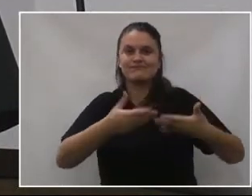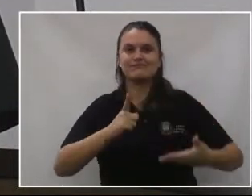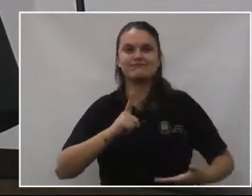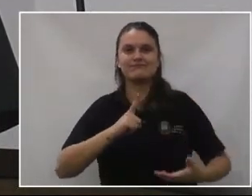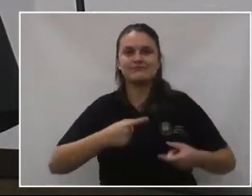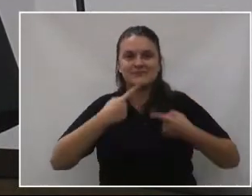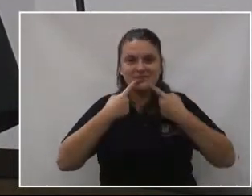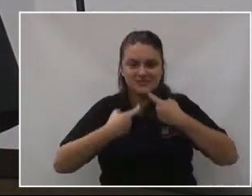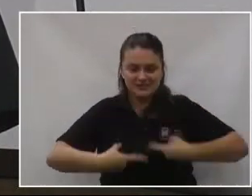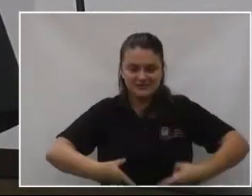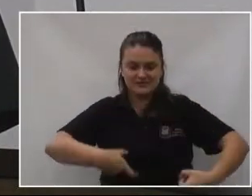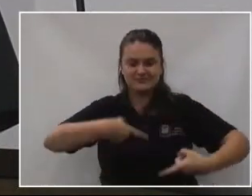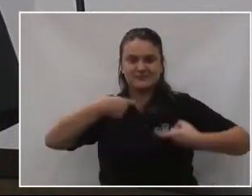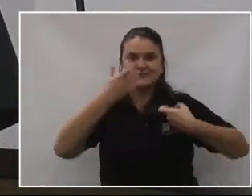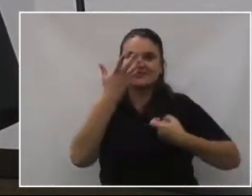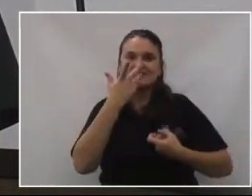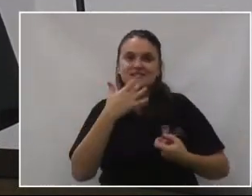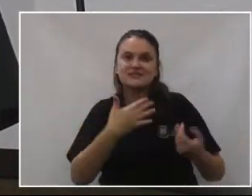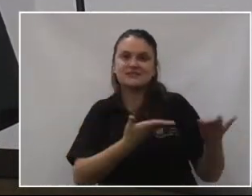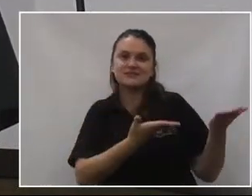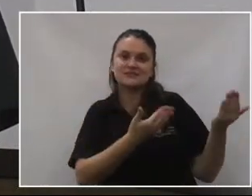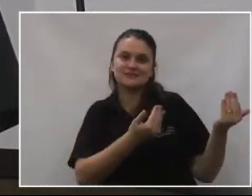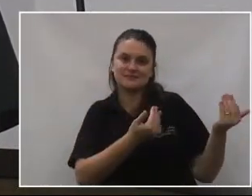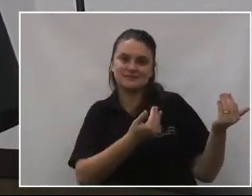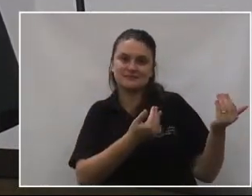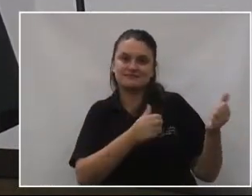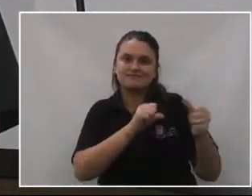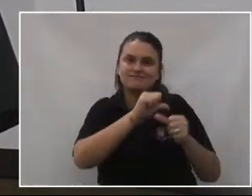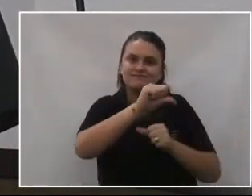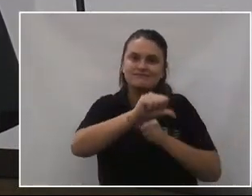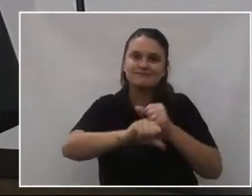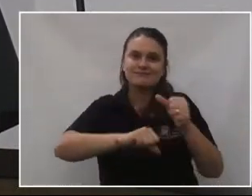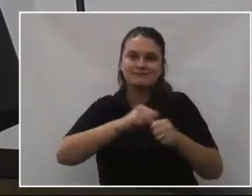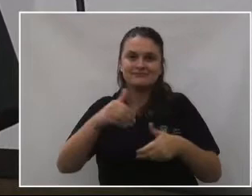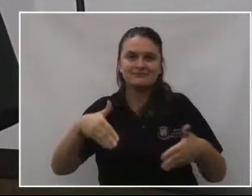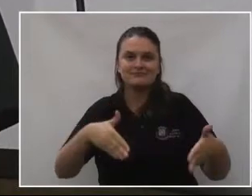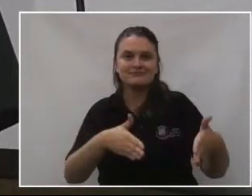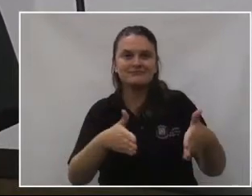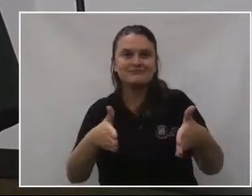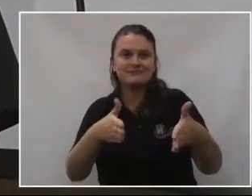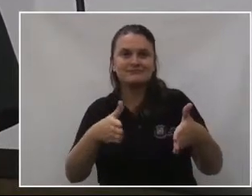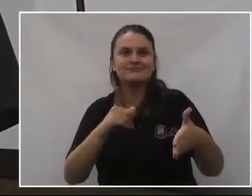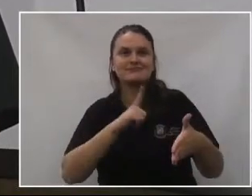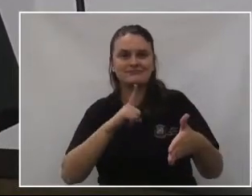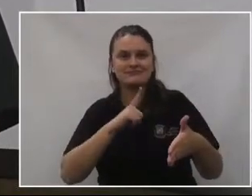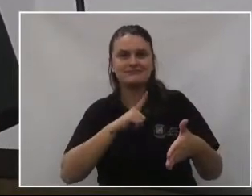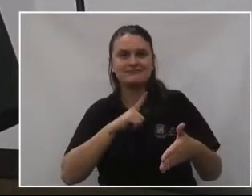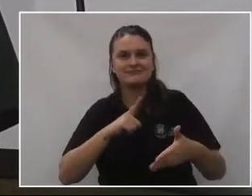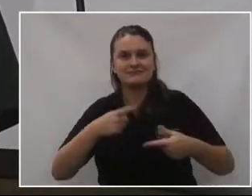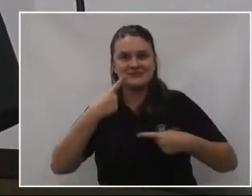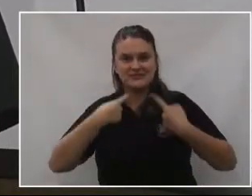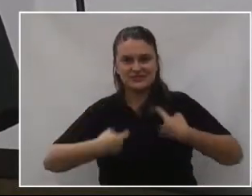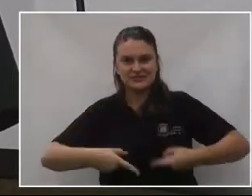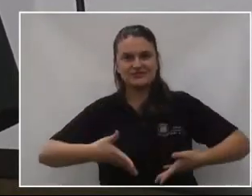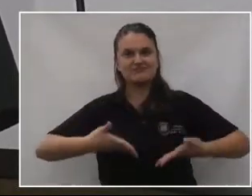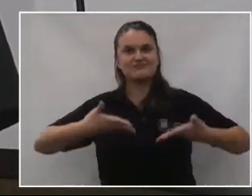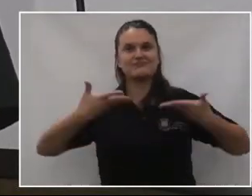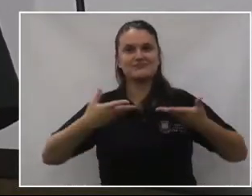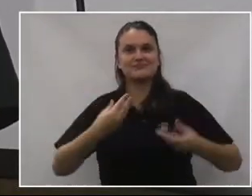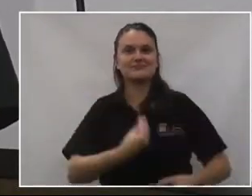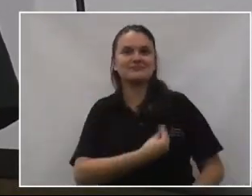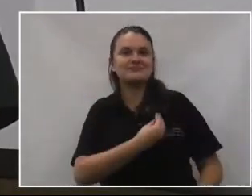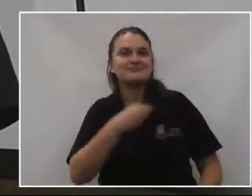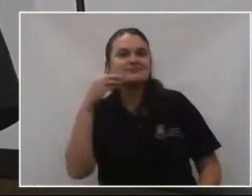crianças, adolescentes e jovens, que passam por nossos caminhos e renovam nossas energias, aliada à